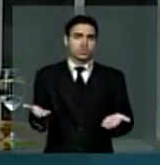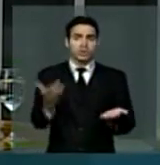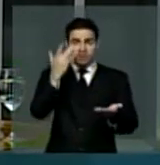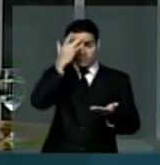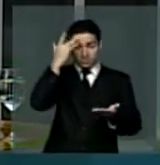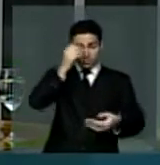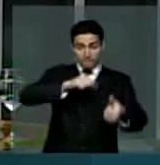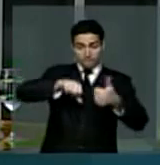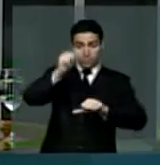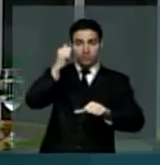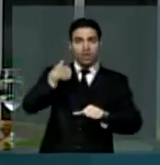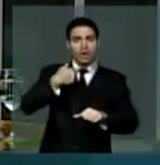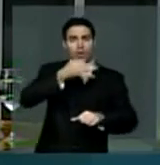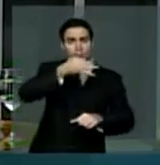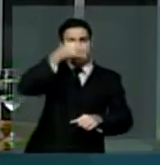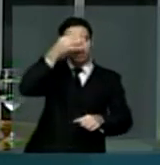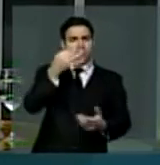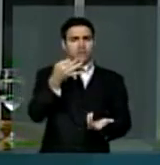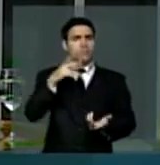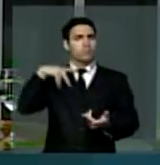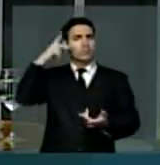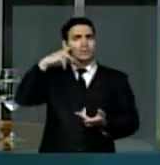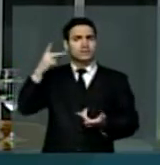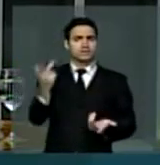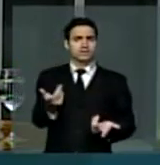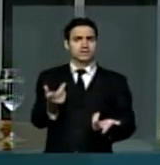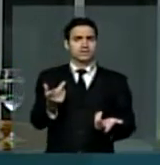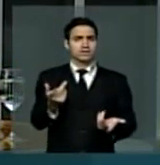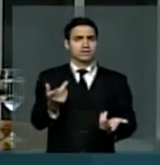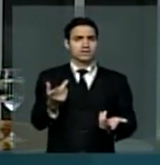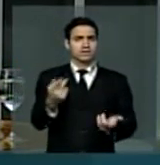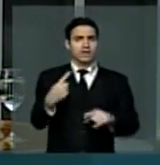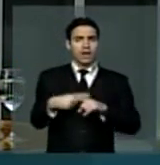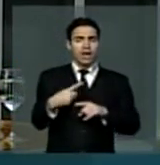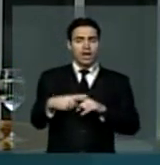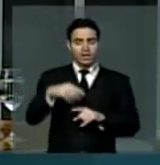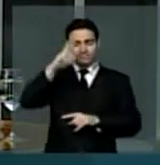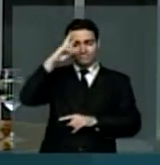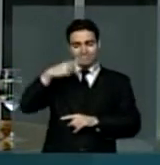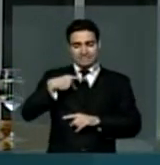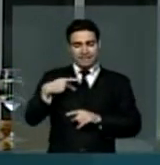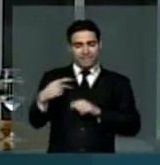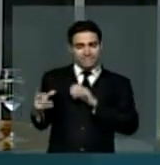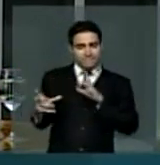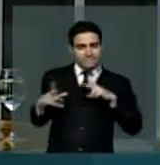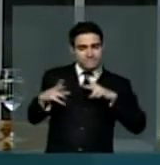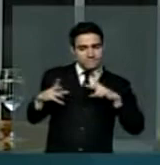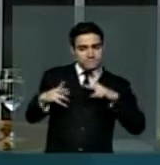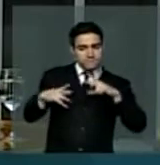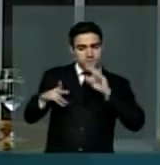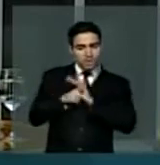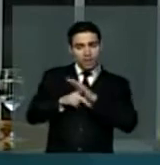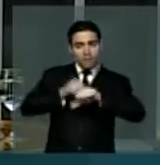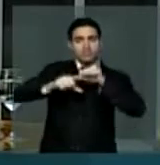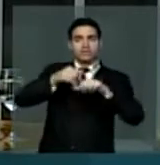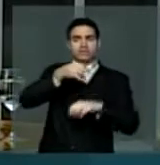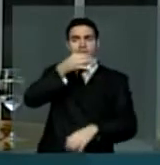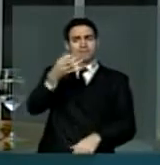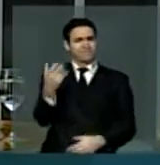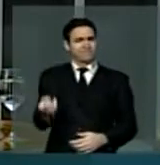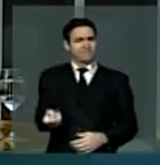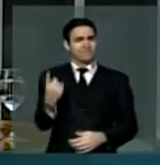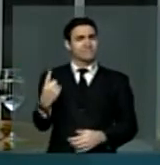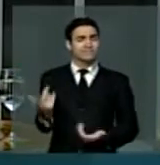que mudam de posição política ao mero sabor dos interesses pessoais. Na política partidária,